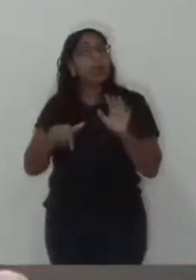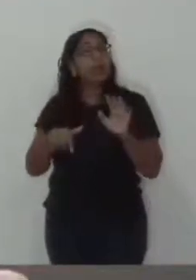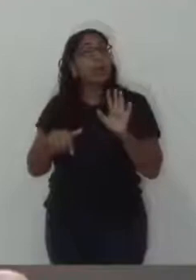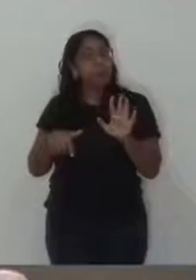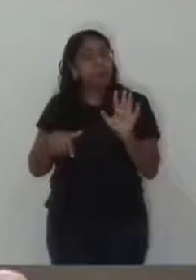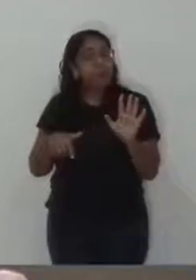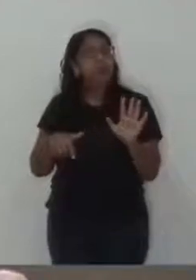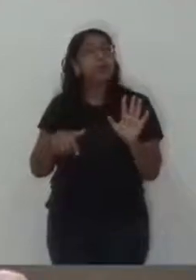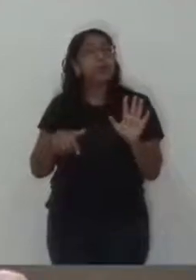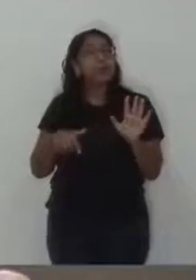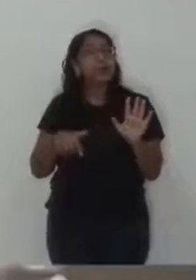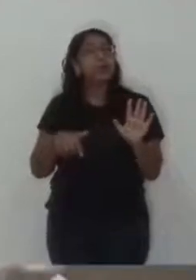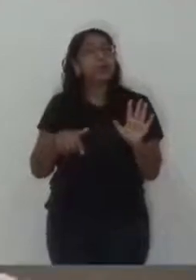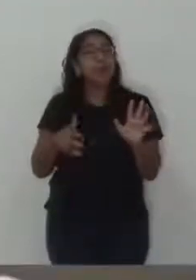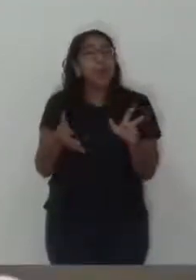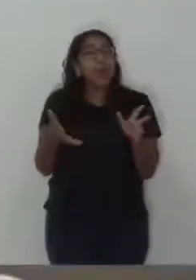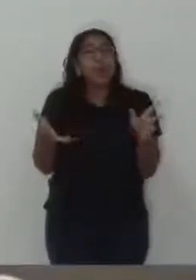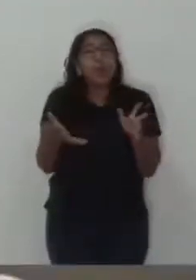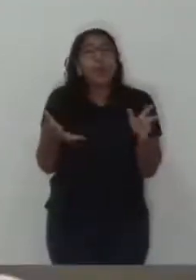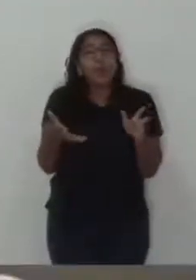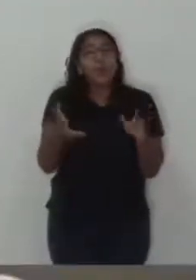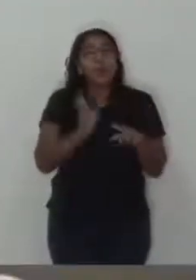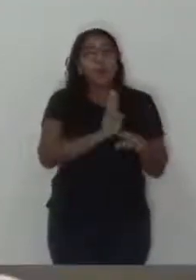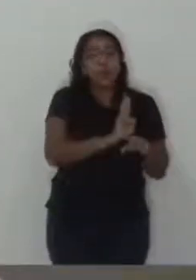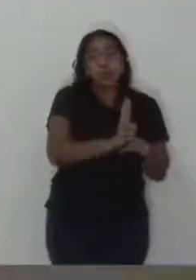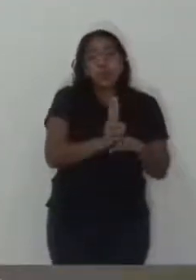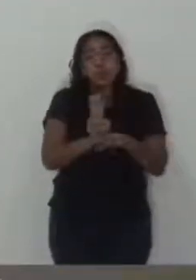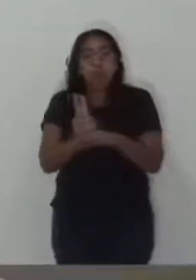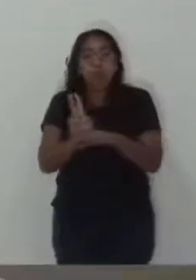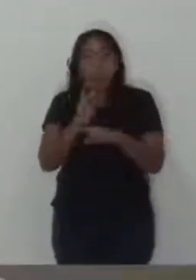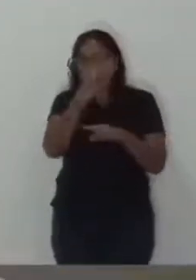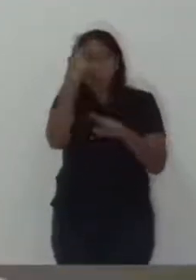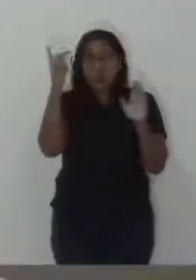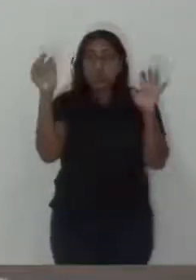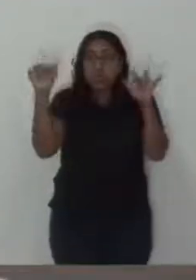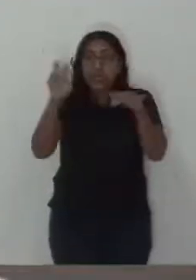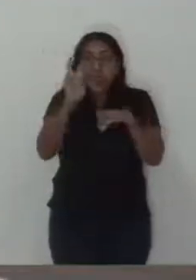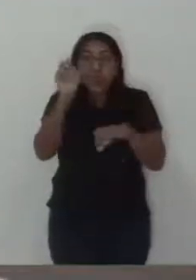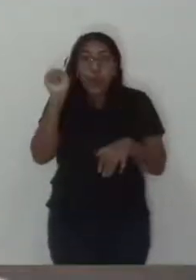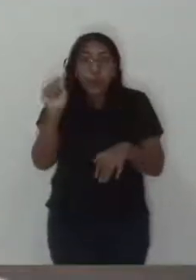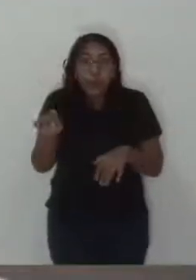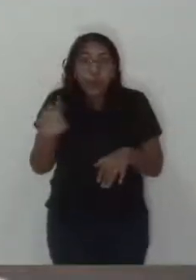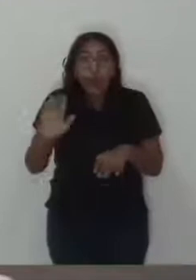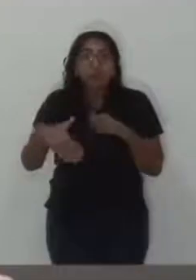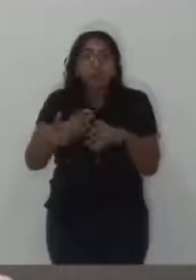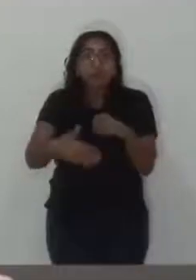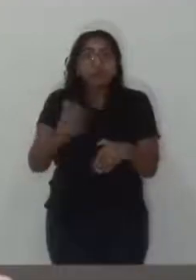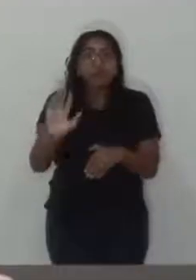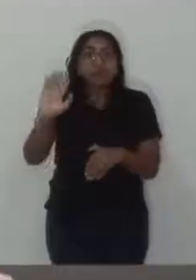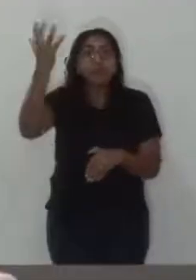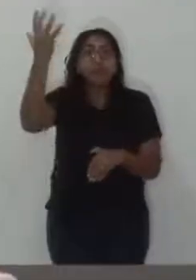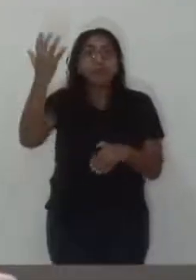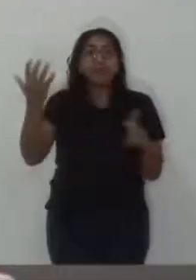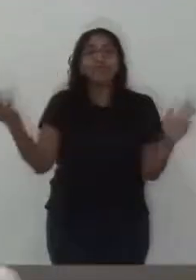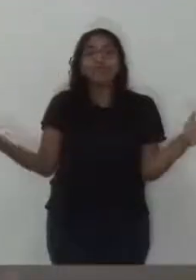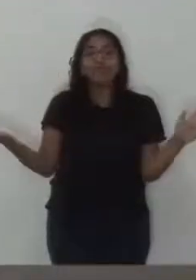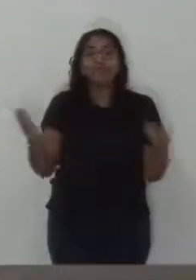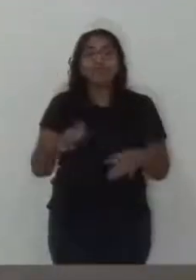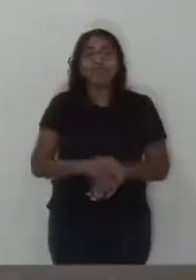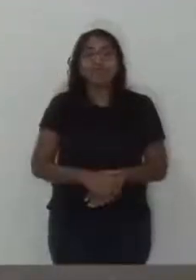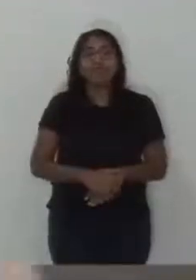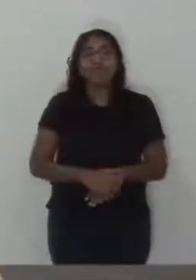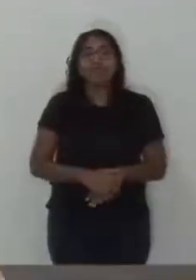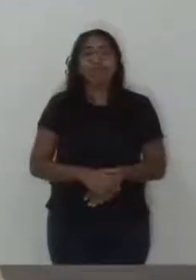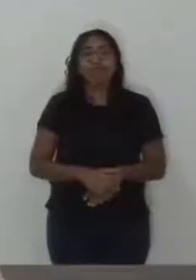temos uma cooperação hoje para atender 5 mil pessoas, como ficaram à noite aí e aconteceu o que aconteceu. Hoje nós podemos culpar o nosso jovem. Será que nós também